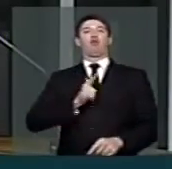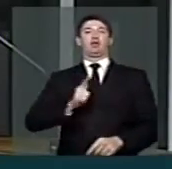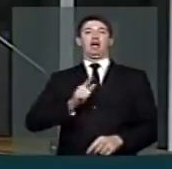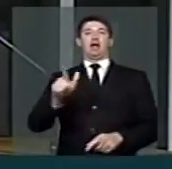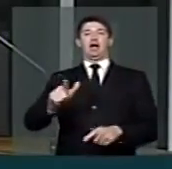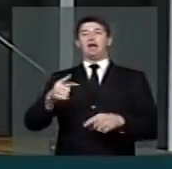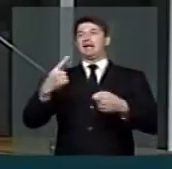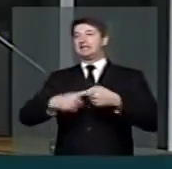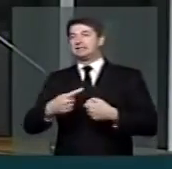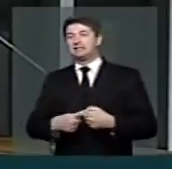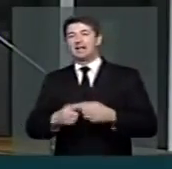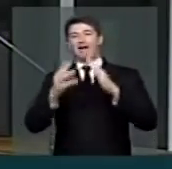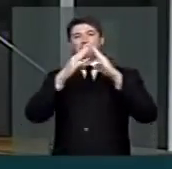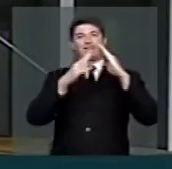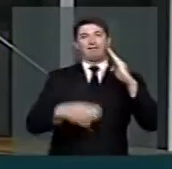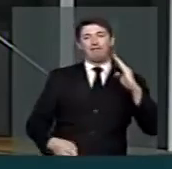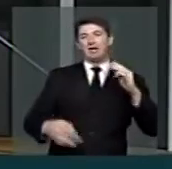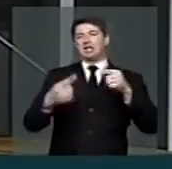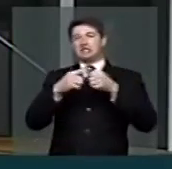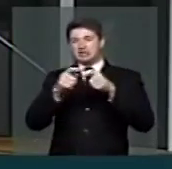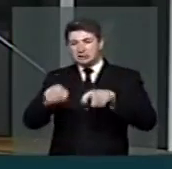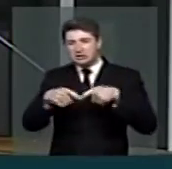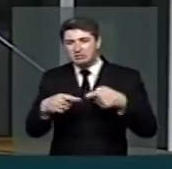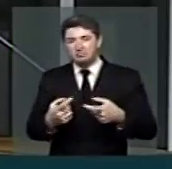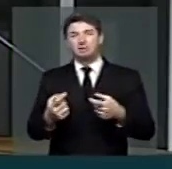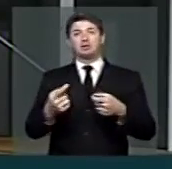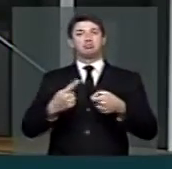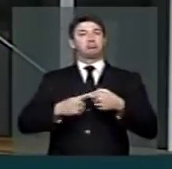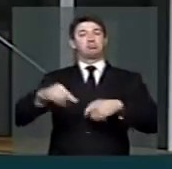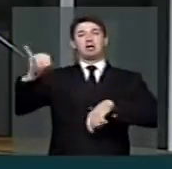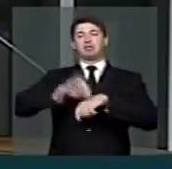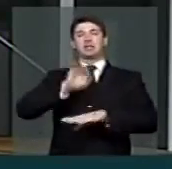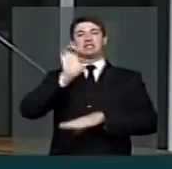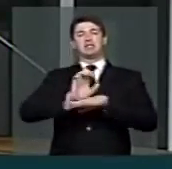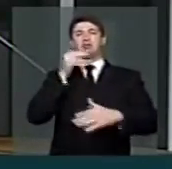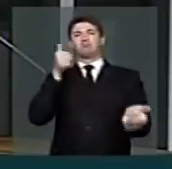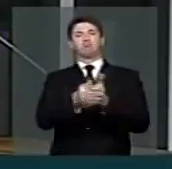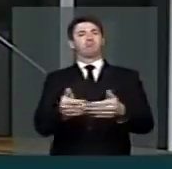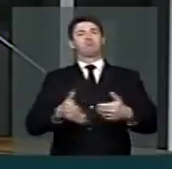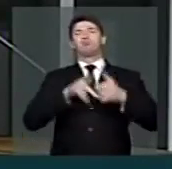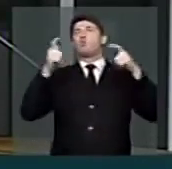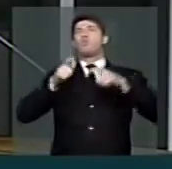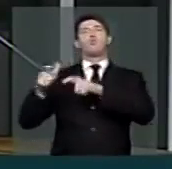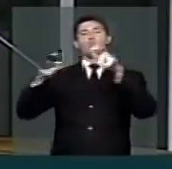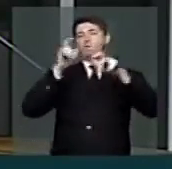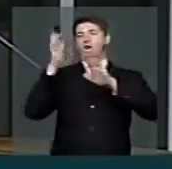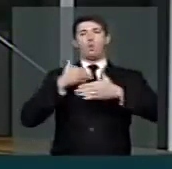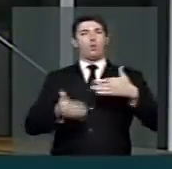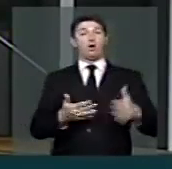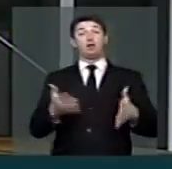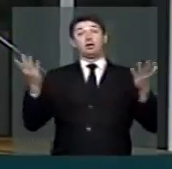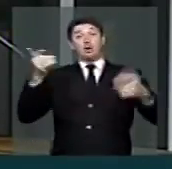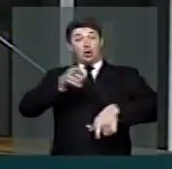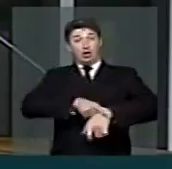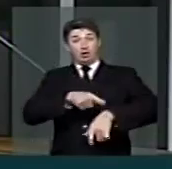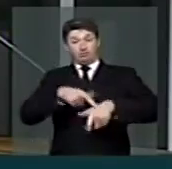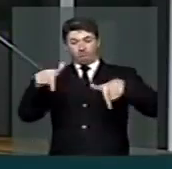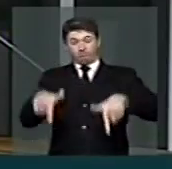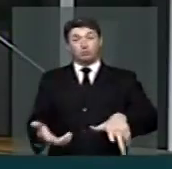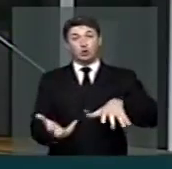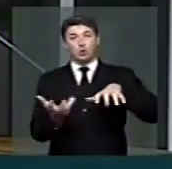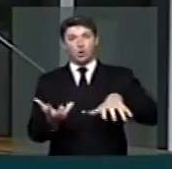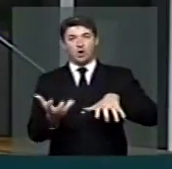no bairro, na favela, no município, na cidade, nos estados brasileiros. No momento em que o Congresso